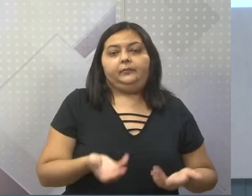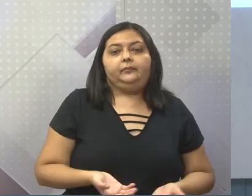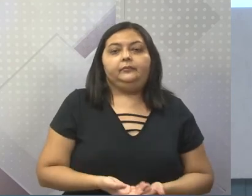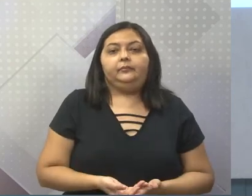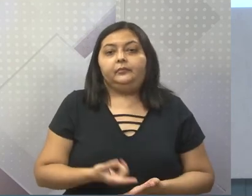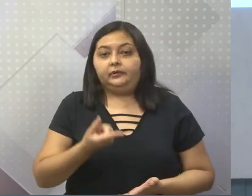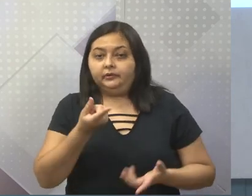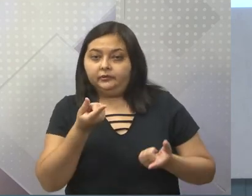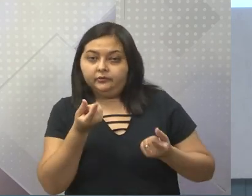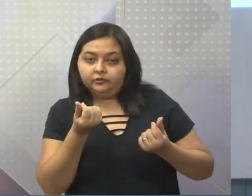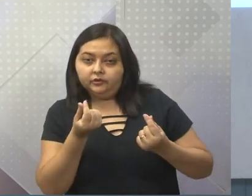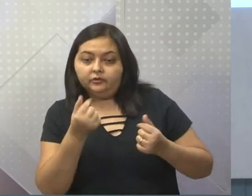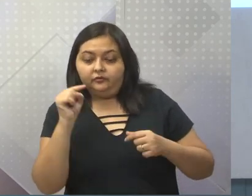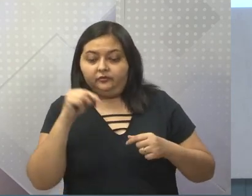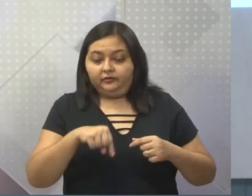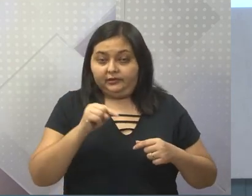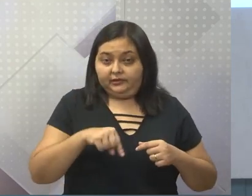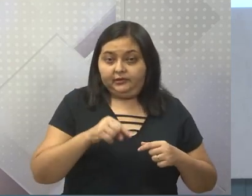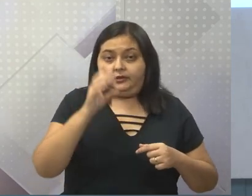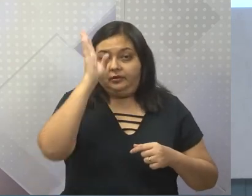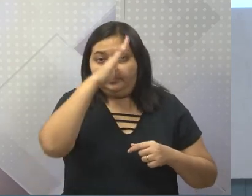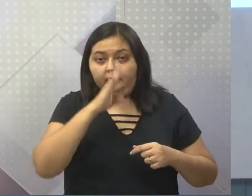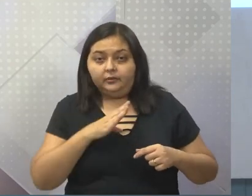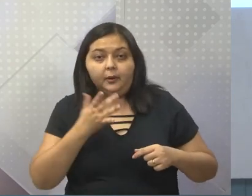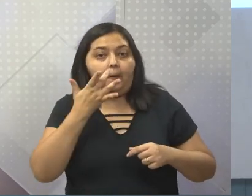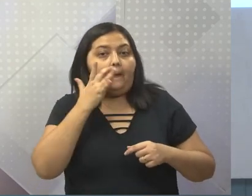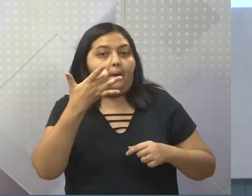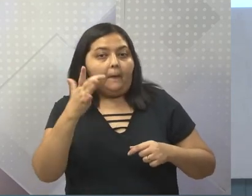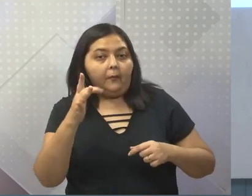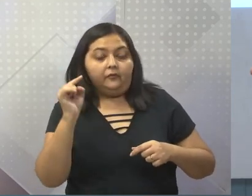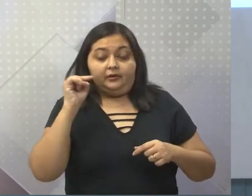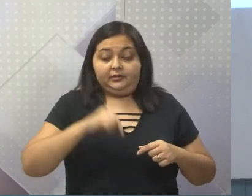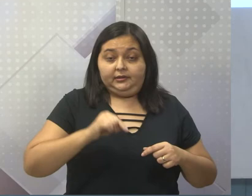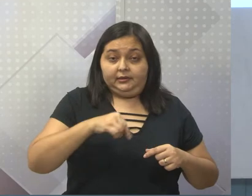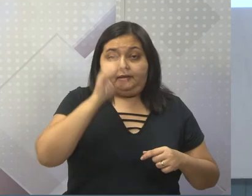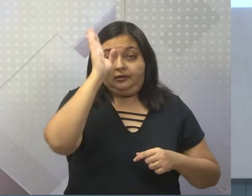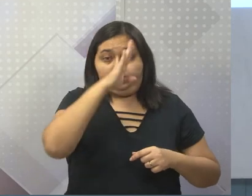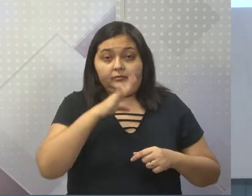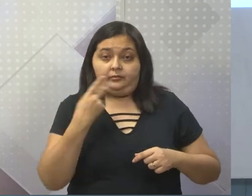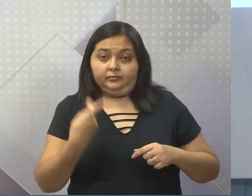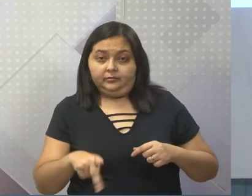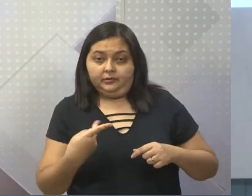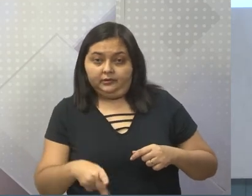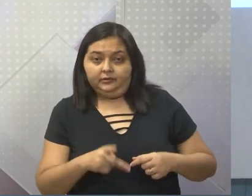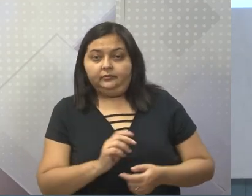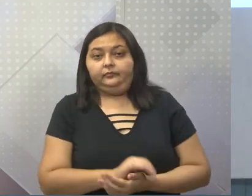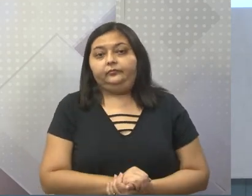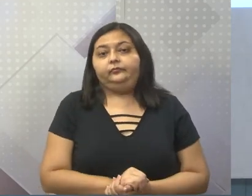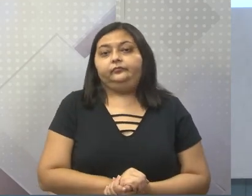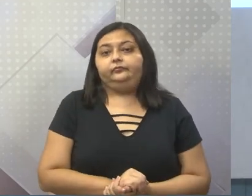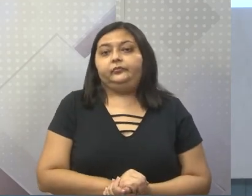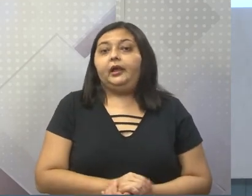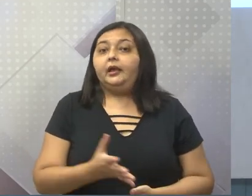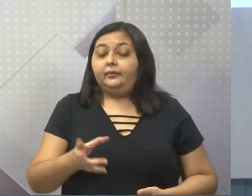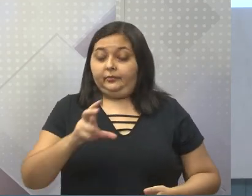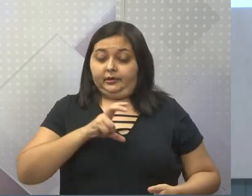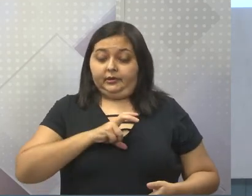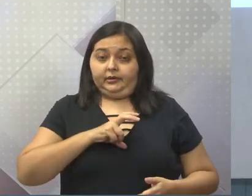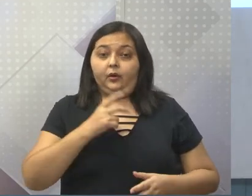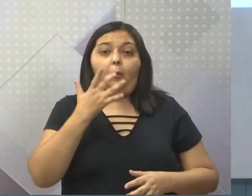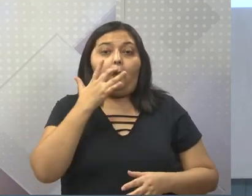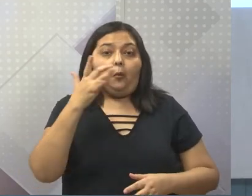talvez, esse ouro ficasse aqui. Lembrando que esse ouro, a grande parte dele, quase todo, ia pra Portugal,